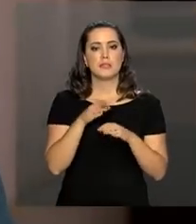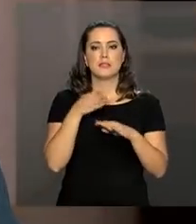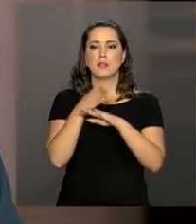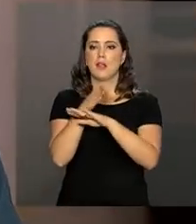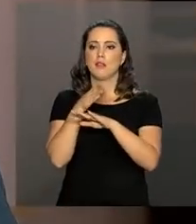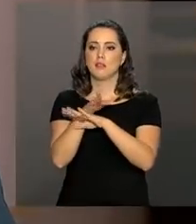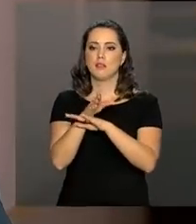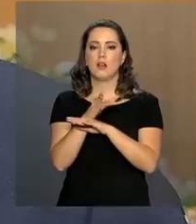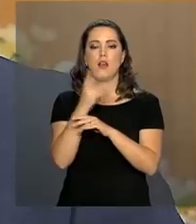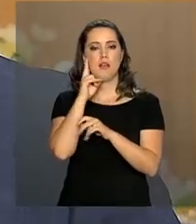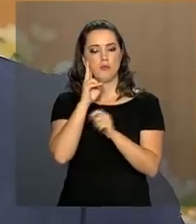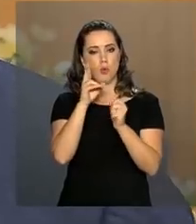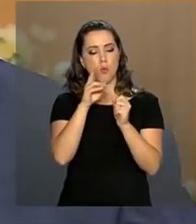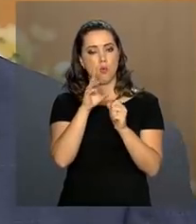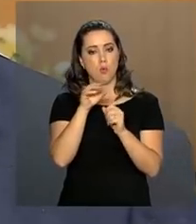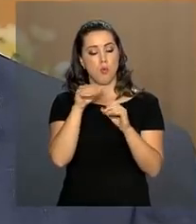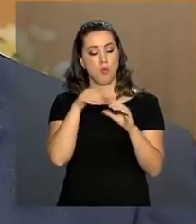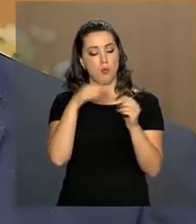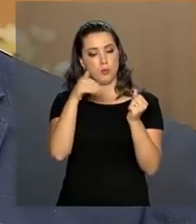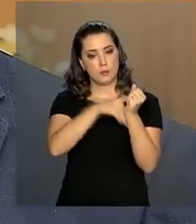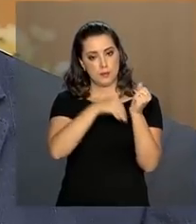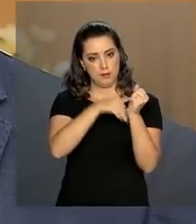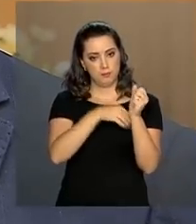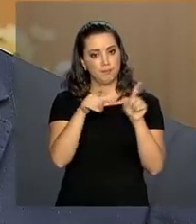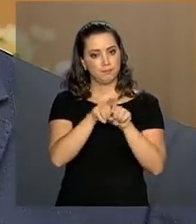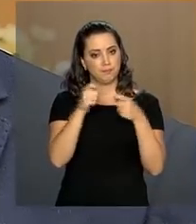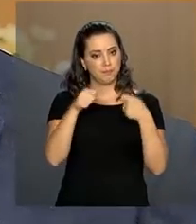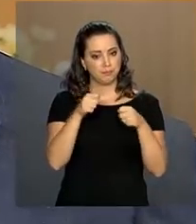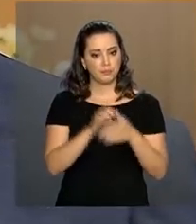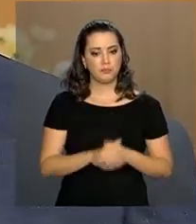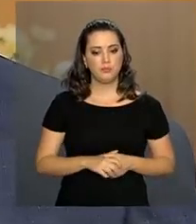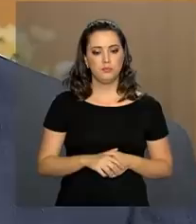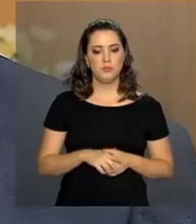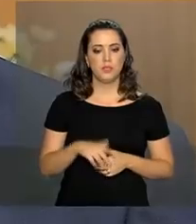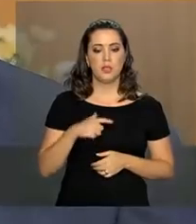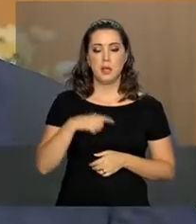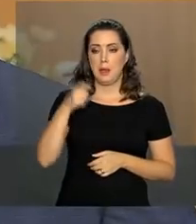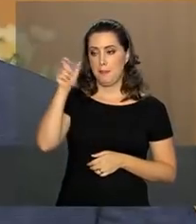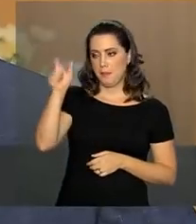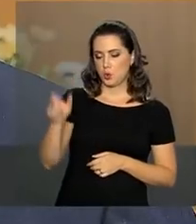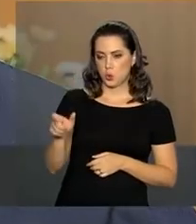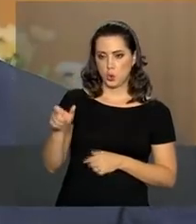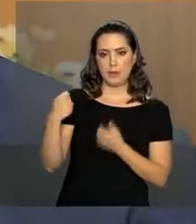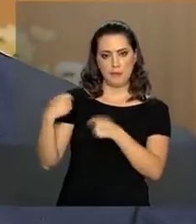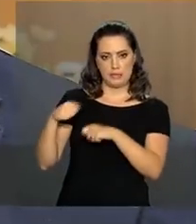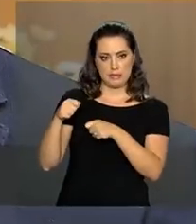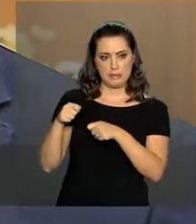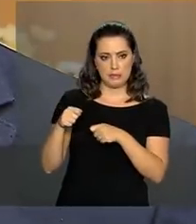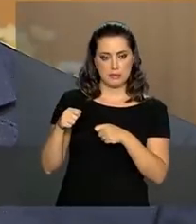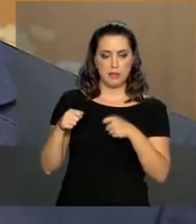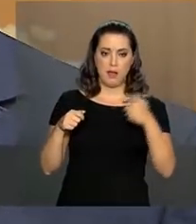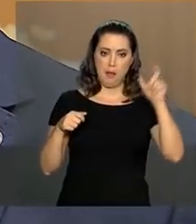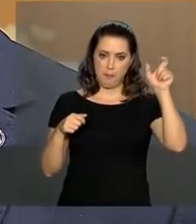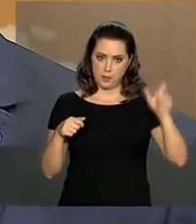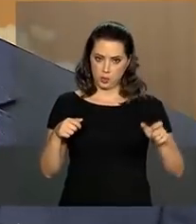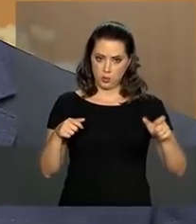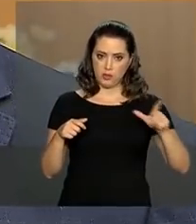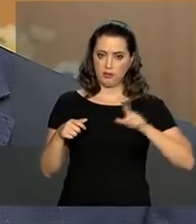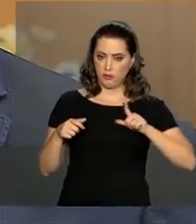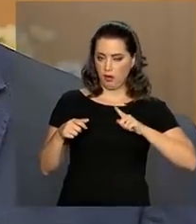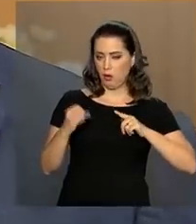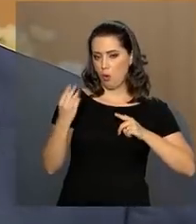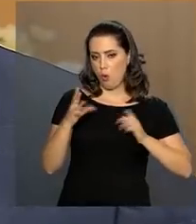e uma senha. A plataforma serve para que haja um encontro daquele que necessita com aquele que pode fazer a transferência. A gente